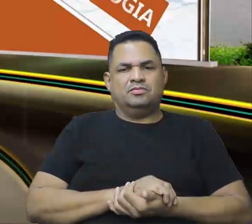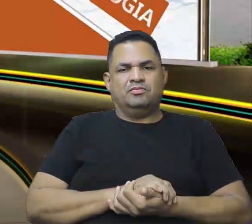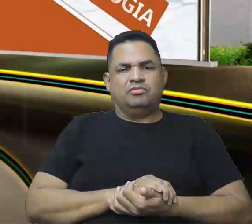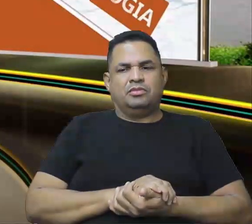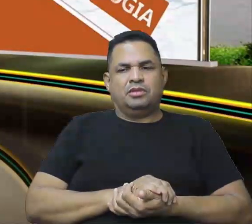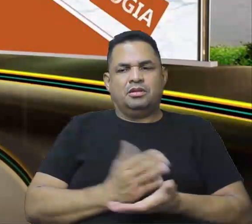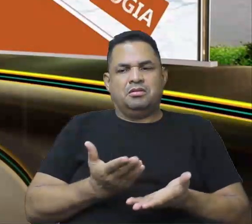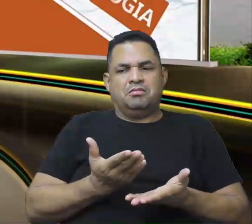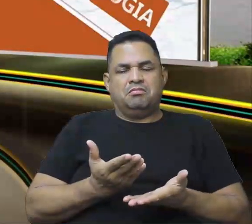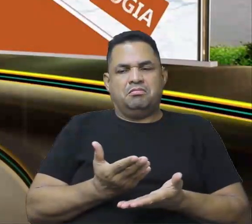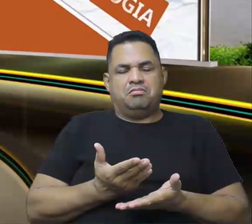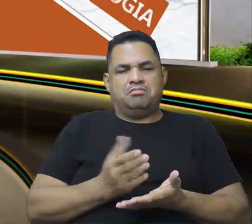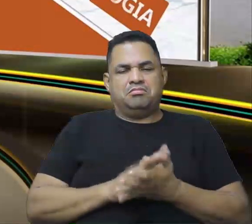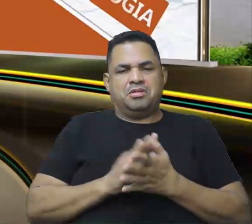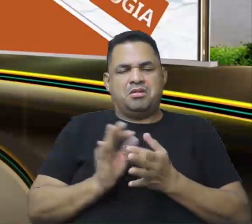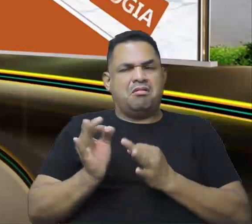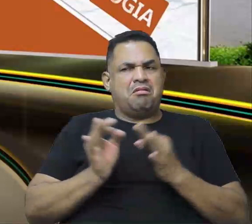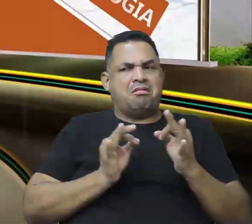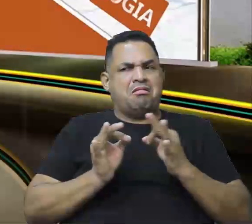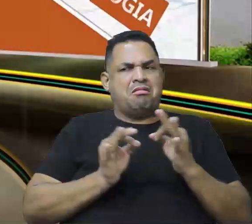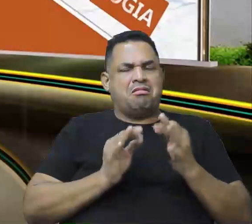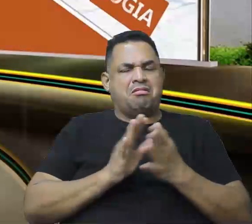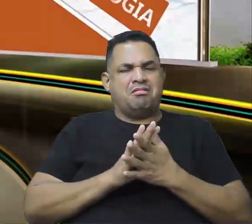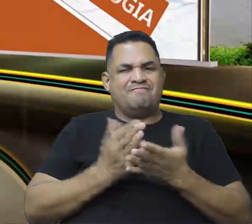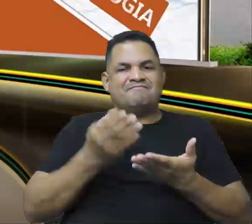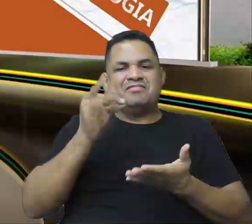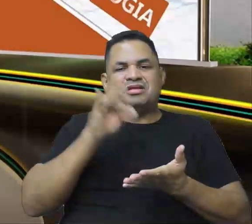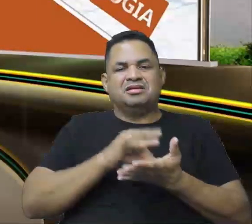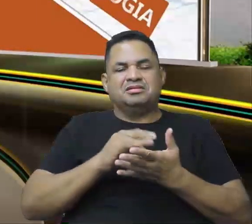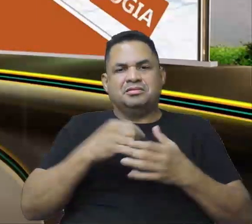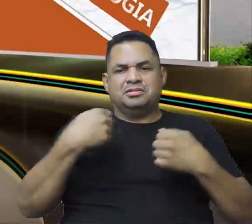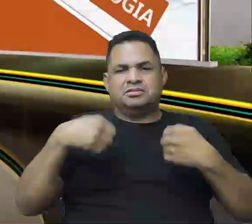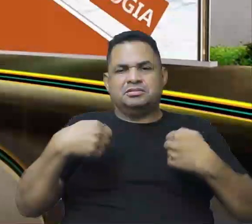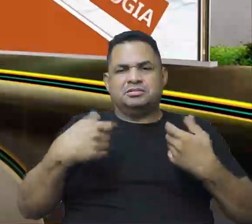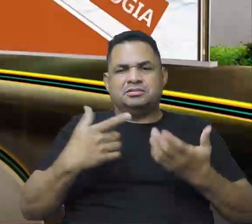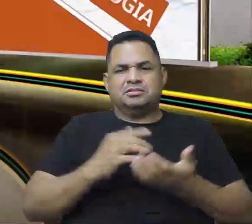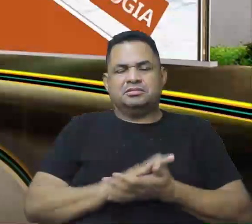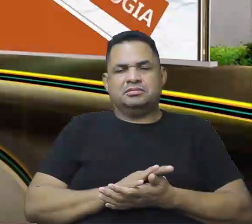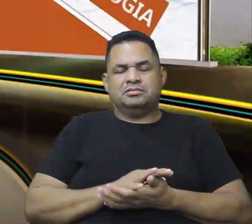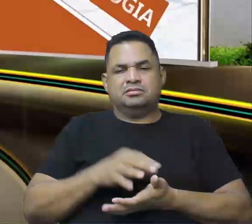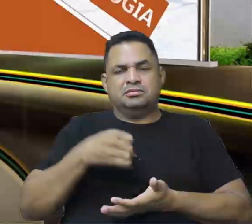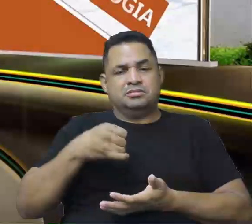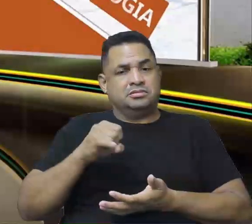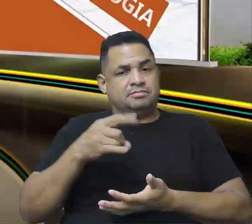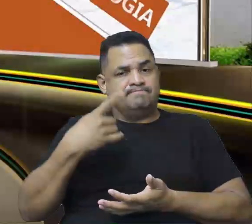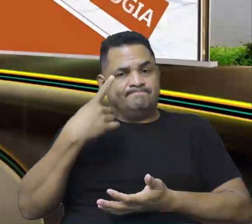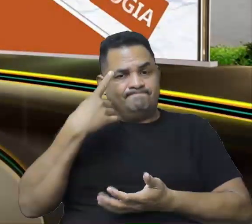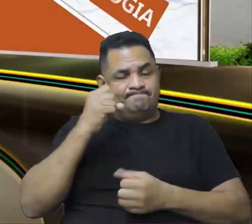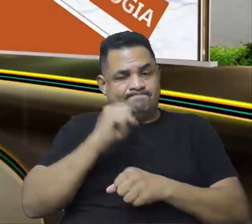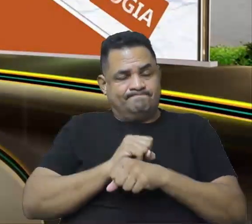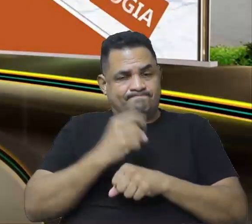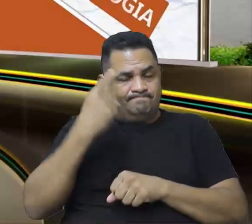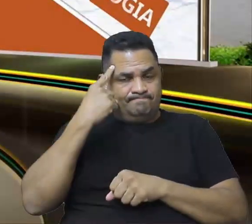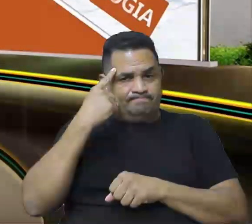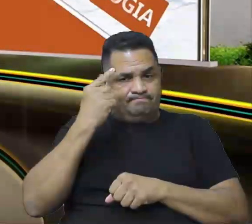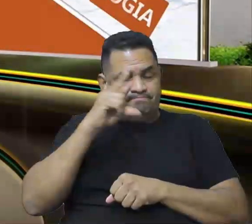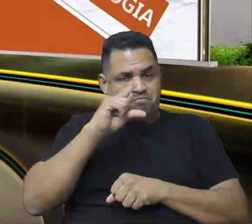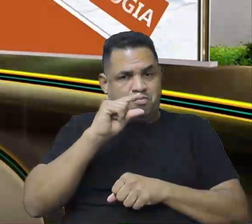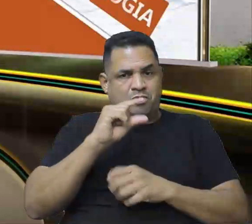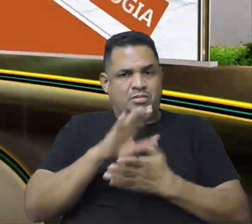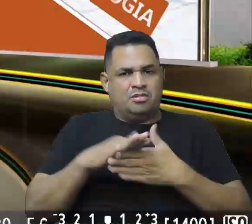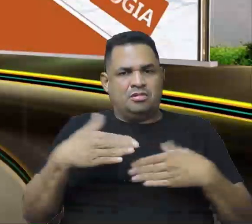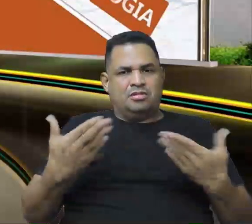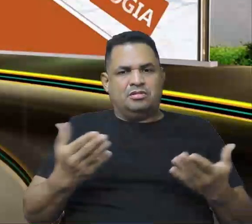Será que isso não é uma criação de uma necessidade? Eu realmente preciso, né? Se a gente for parar para pensar, a gente precisa de muito pouco inclusive